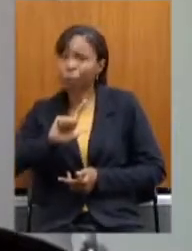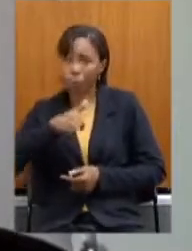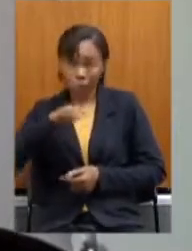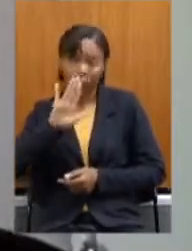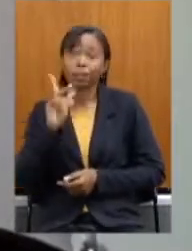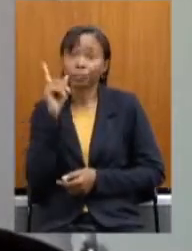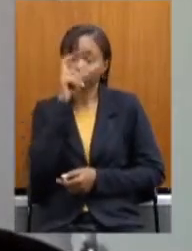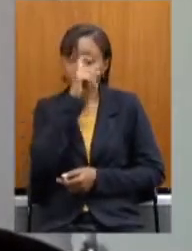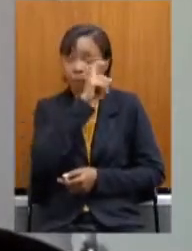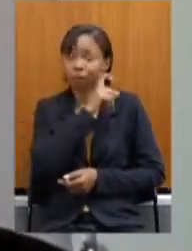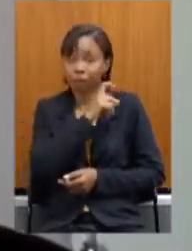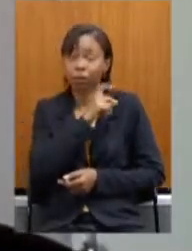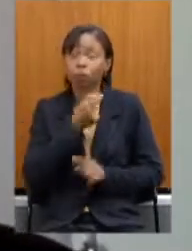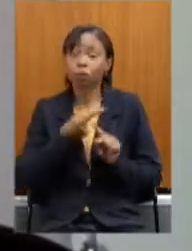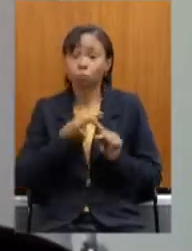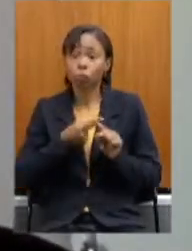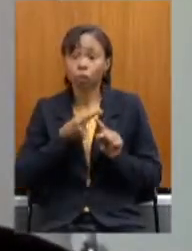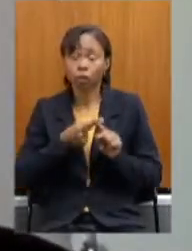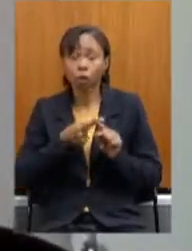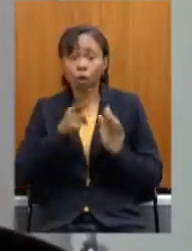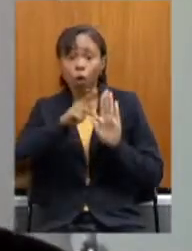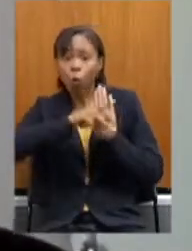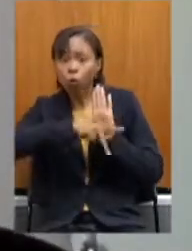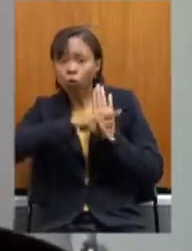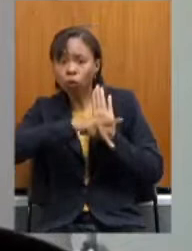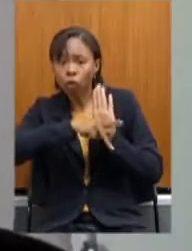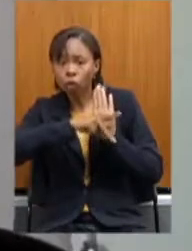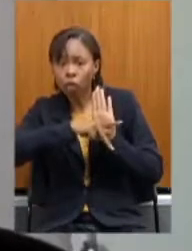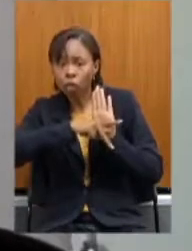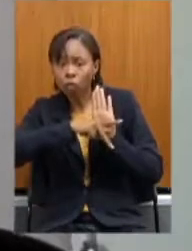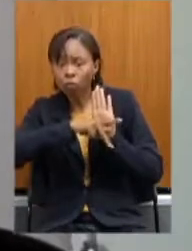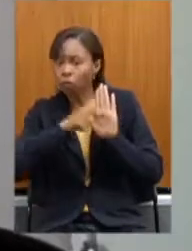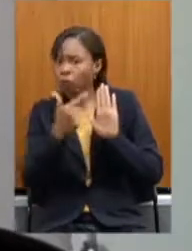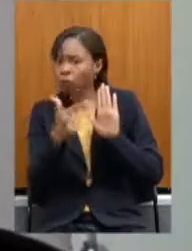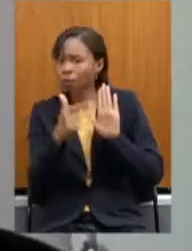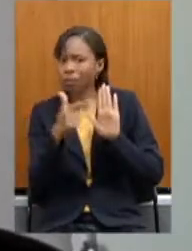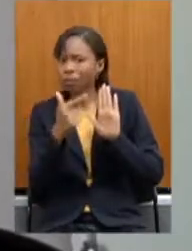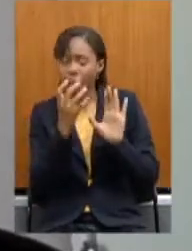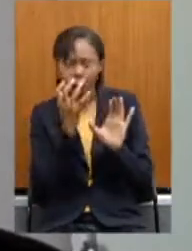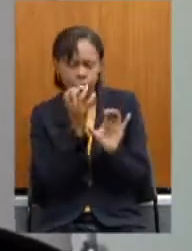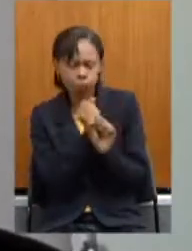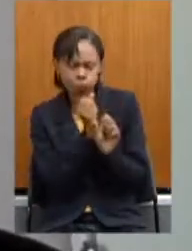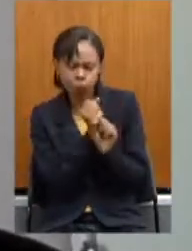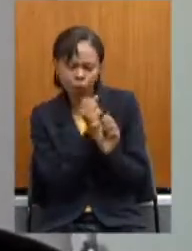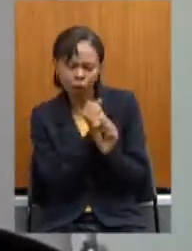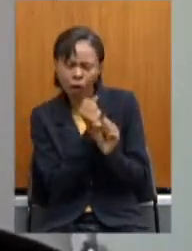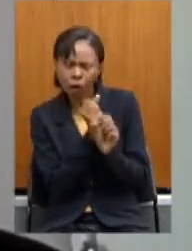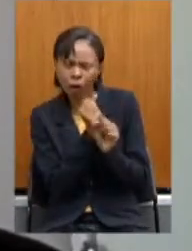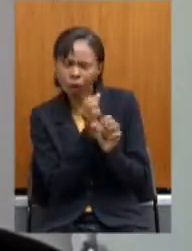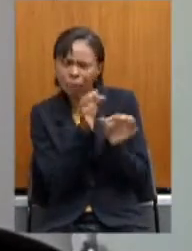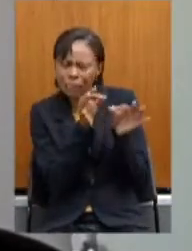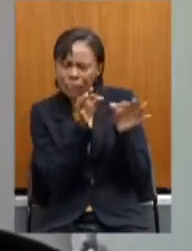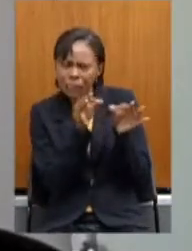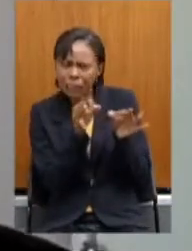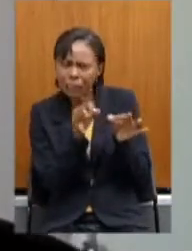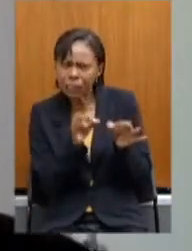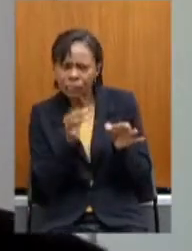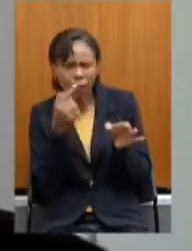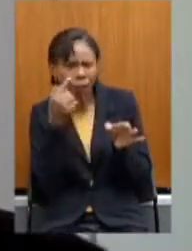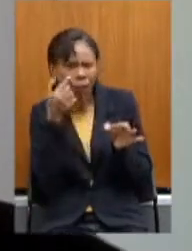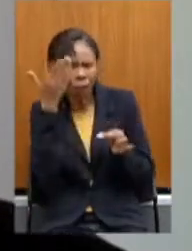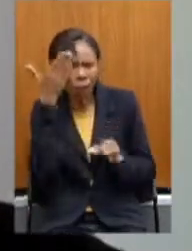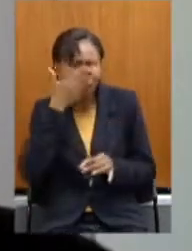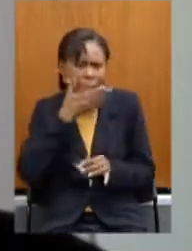seja desprovido dos cálculos necessários para que possamos conferir sua realidade ou não.